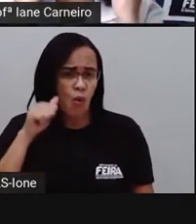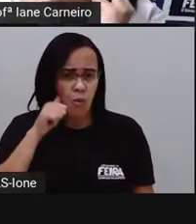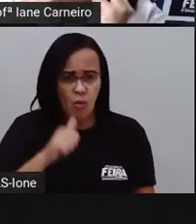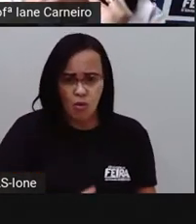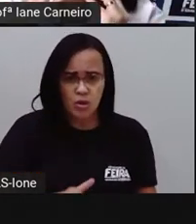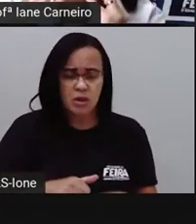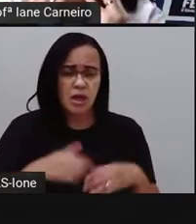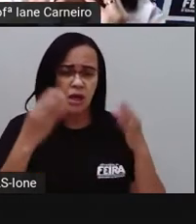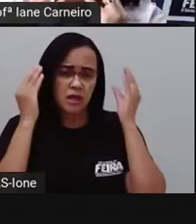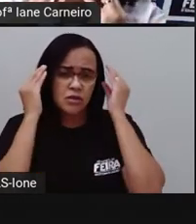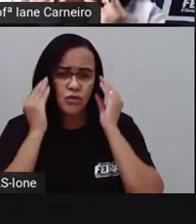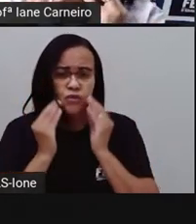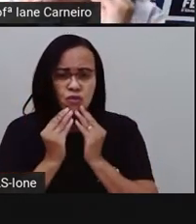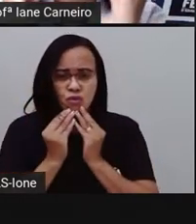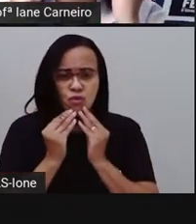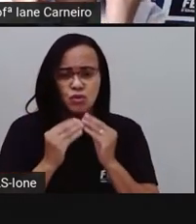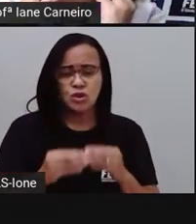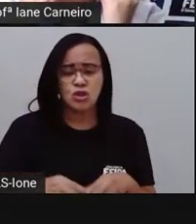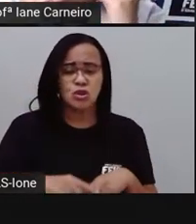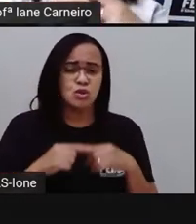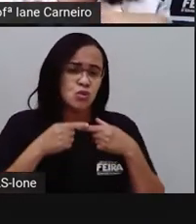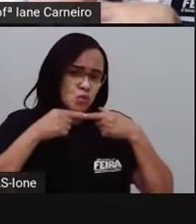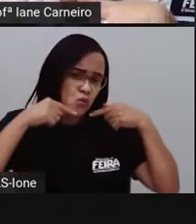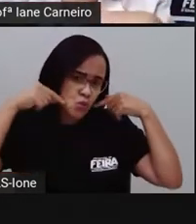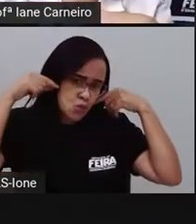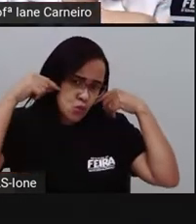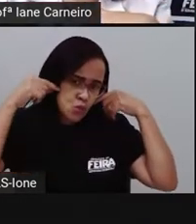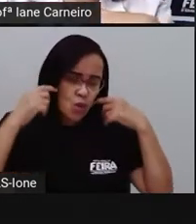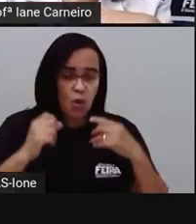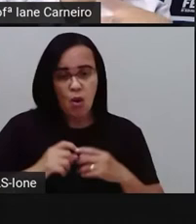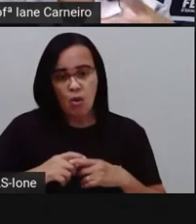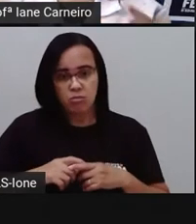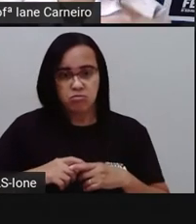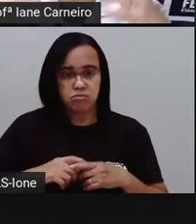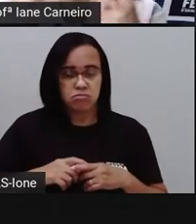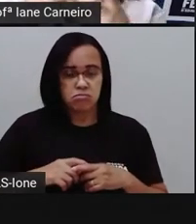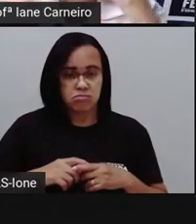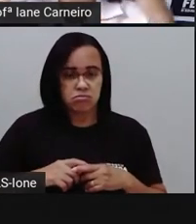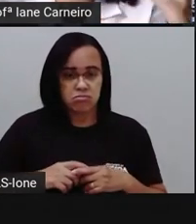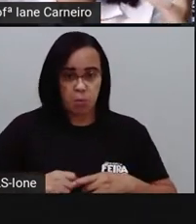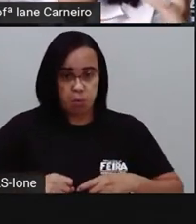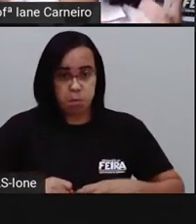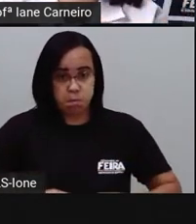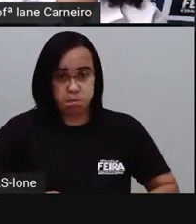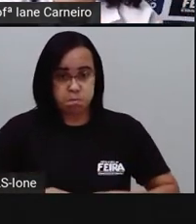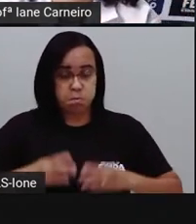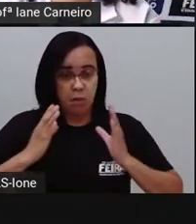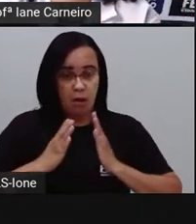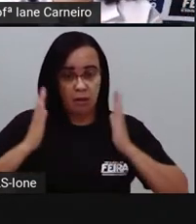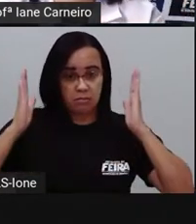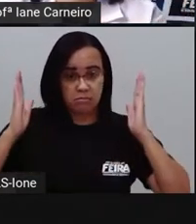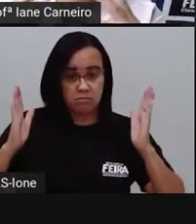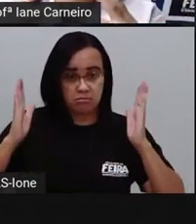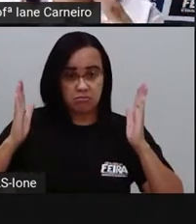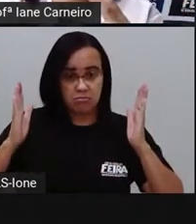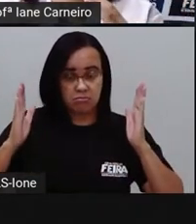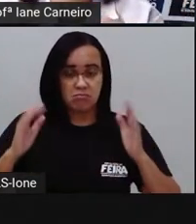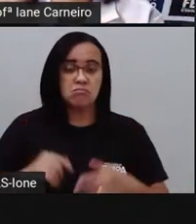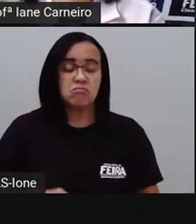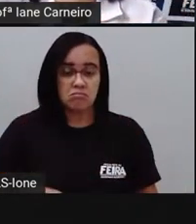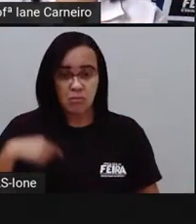rosto mais pequenininho, né? Mais fininho, rosto mais comprido, né? Rosto mais largo. Então, vejam, um